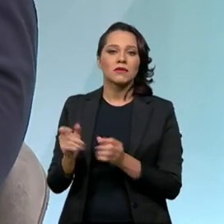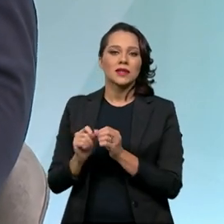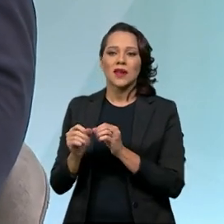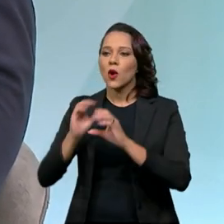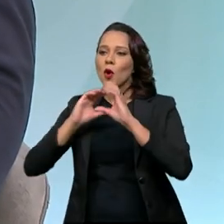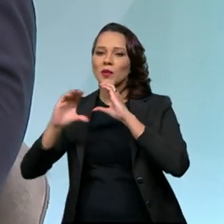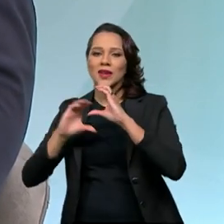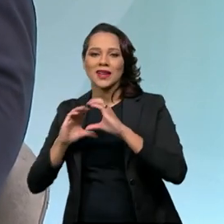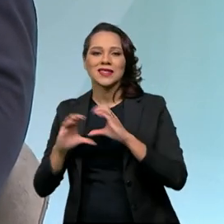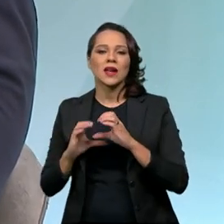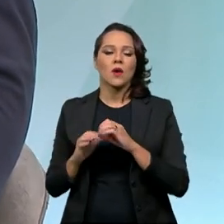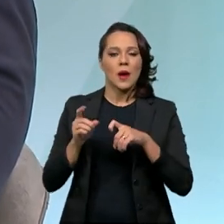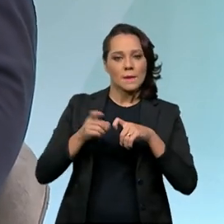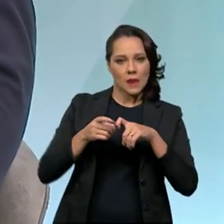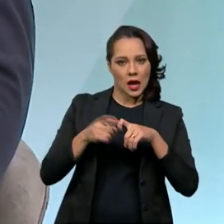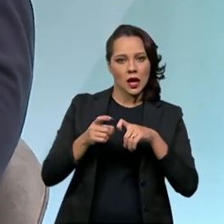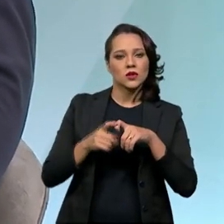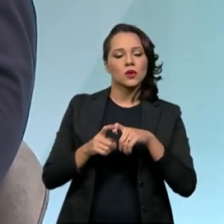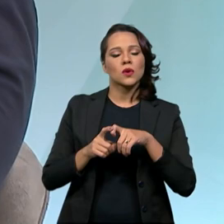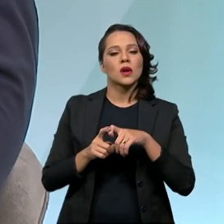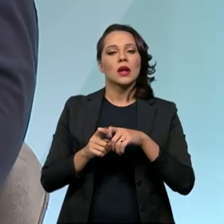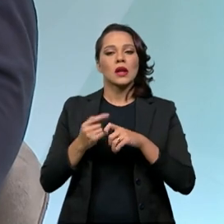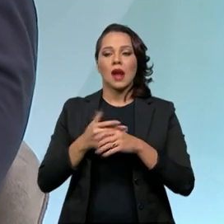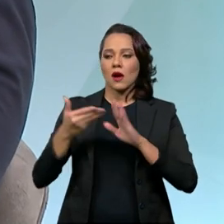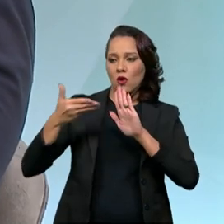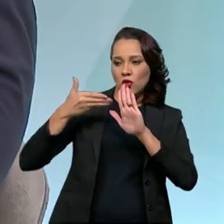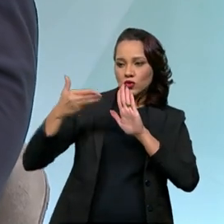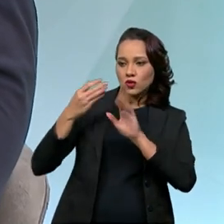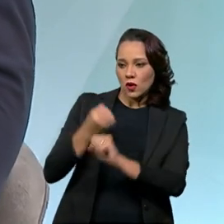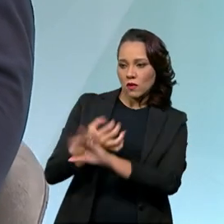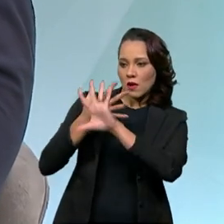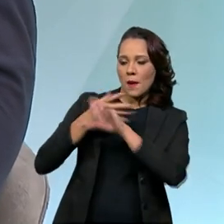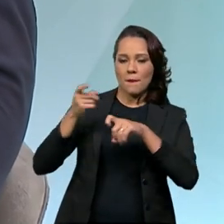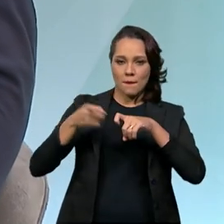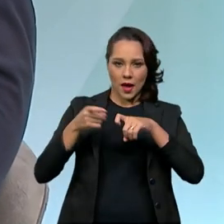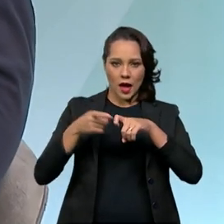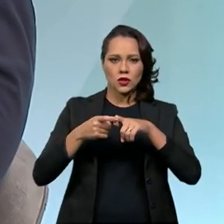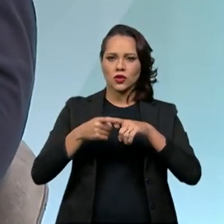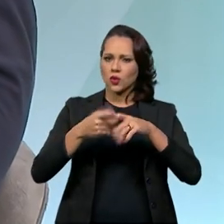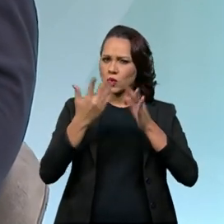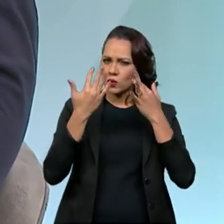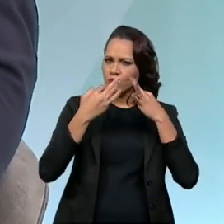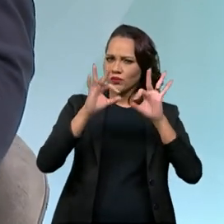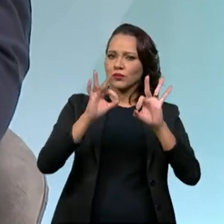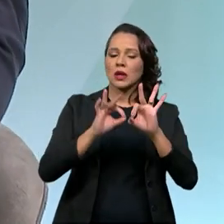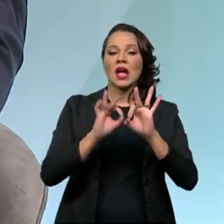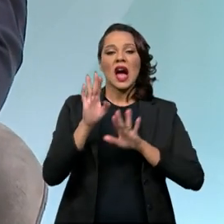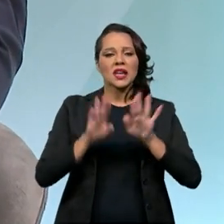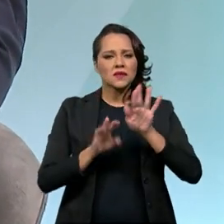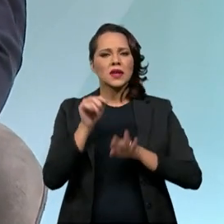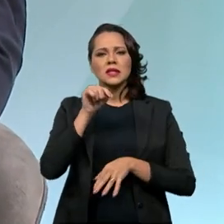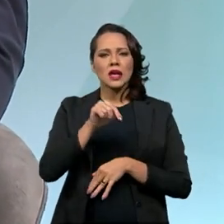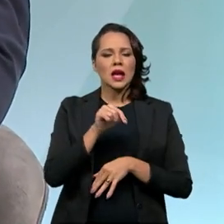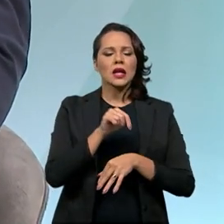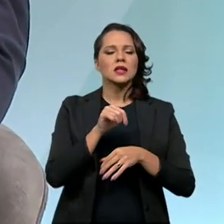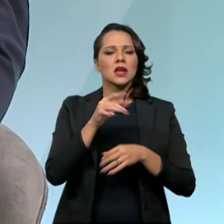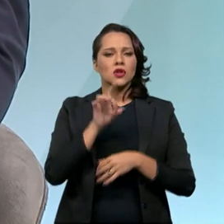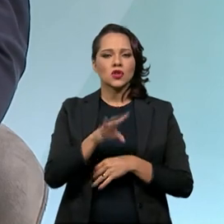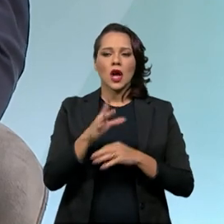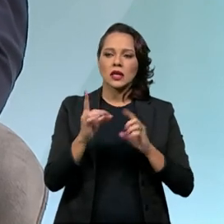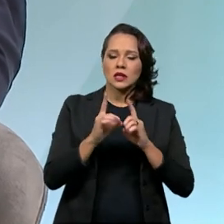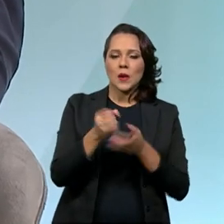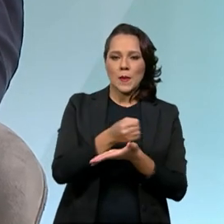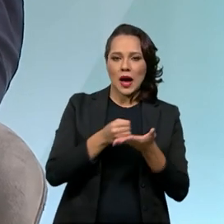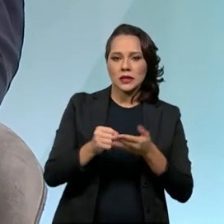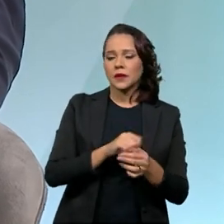comunicação entre um médico, ou seja, a teleconsultoria, entre um médico ali da ponta, que muitas vezes ele, só ali da atenção